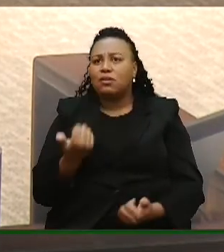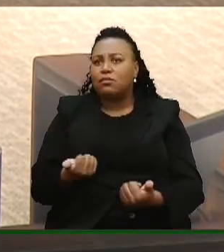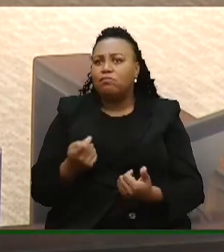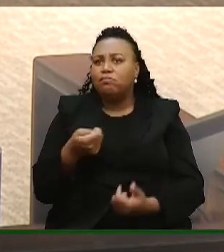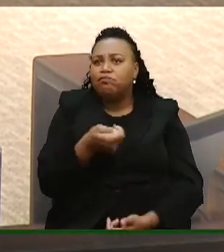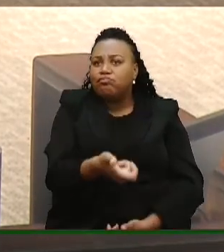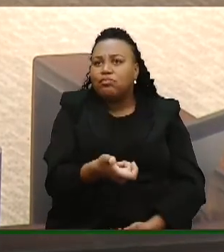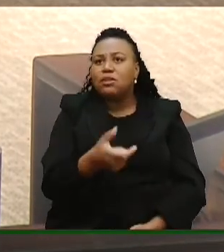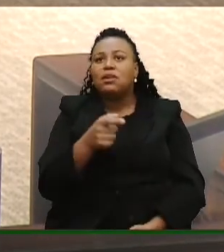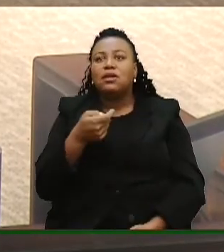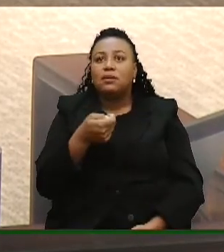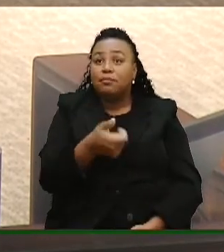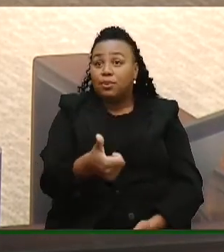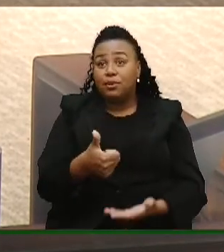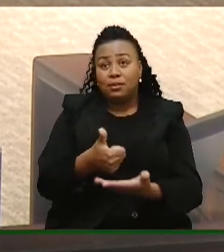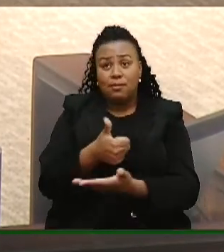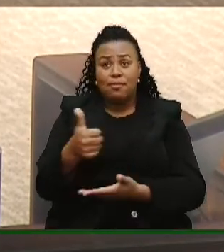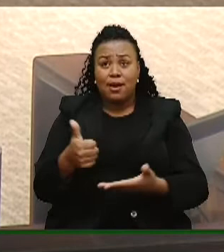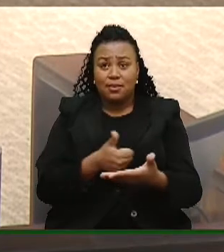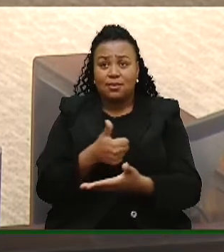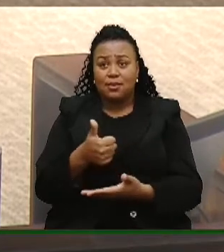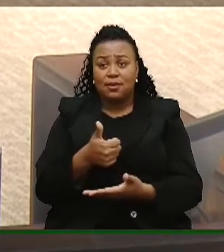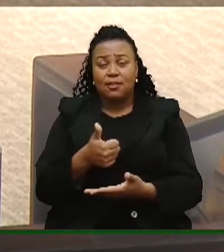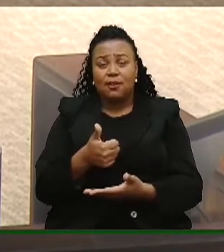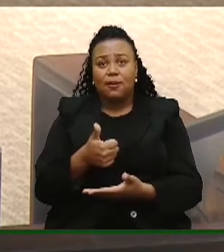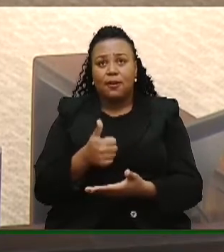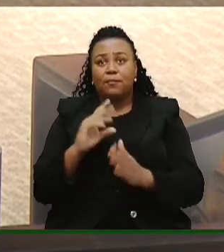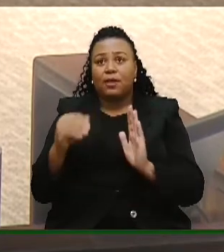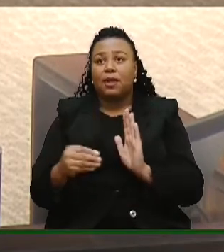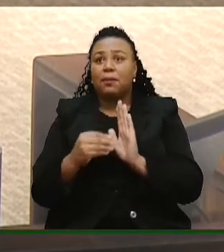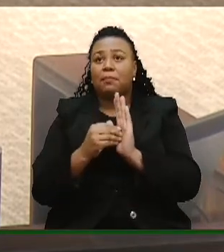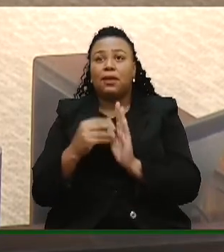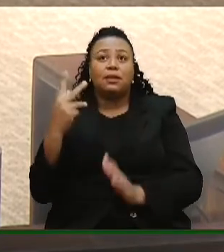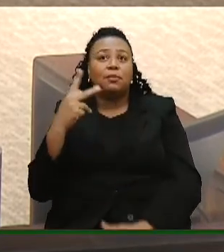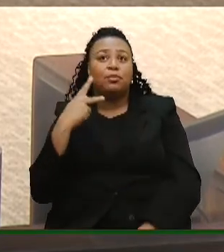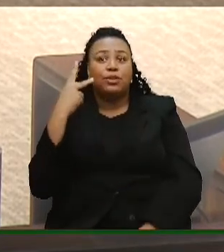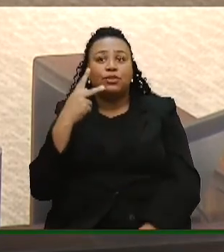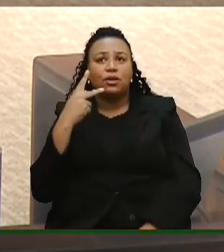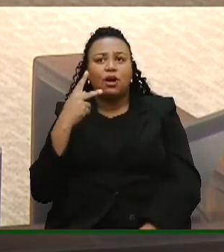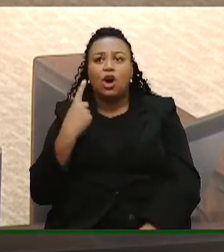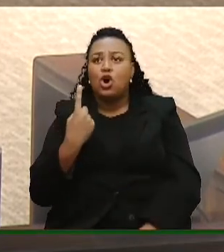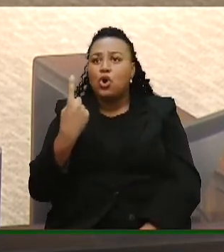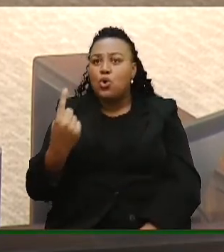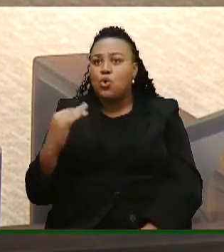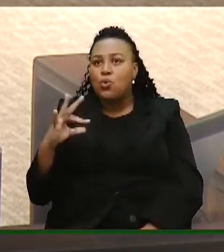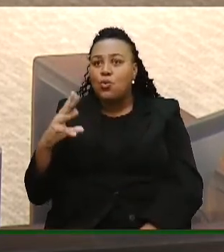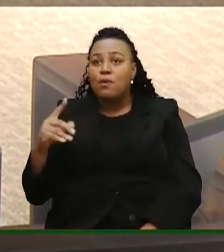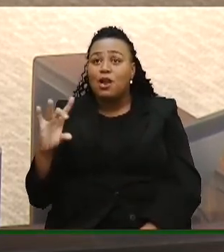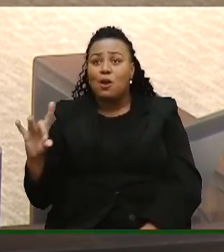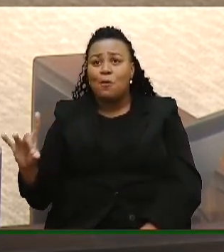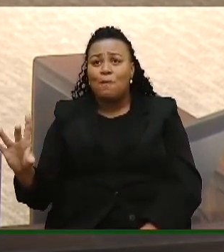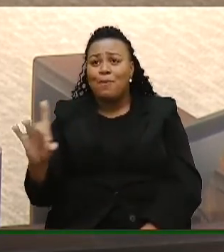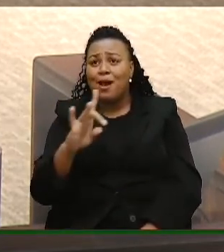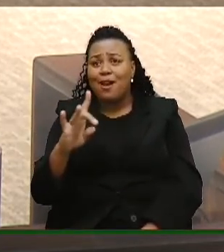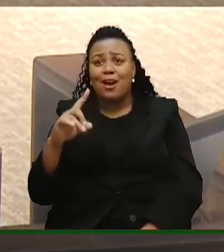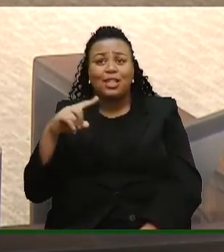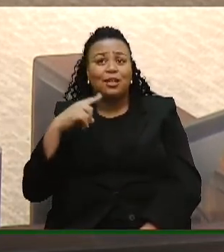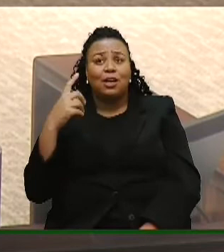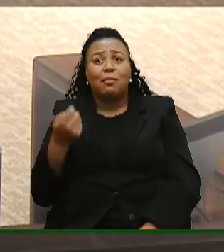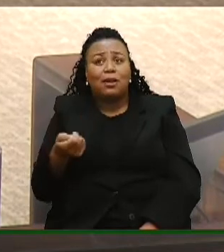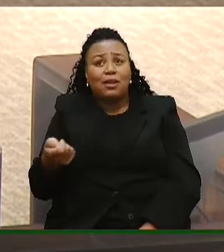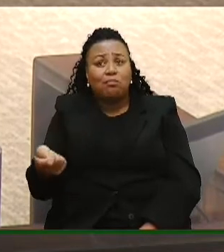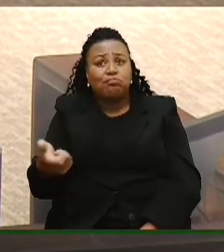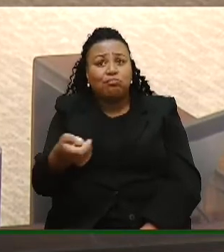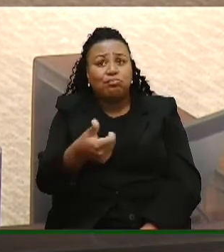deputados da sua base? Emenda parlamentar. Um milhão para cada deputado fazer um agrado para a sua